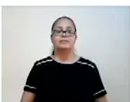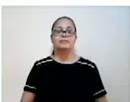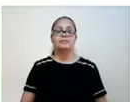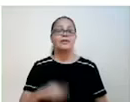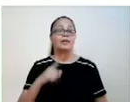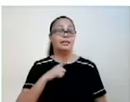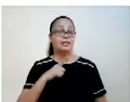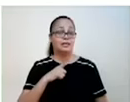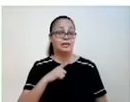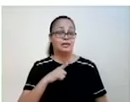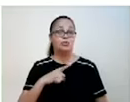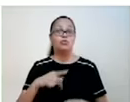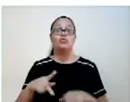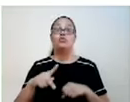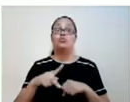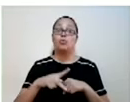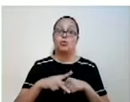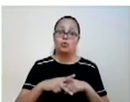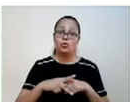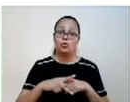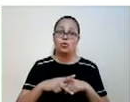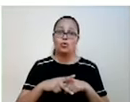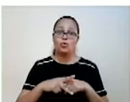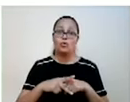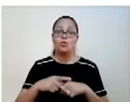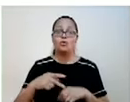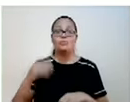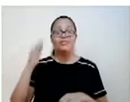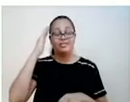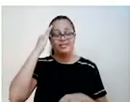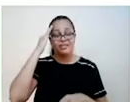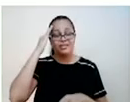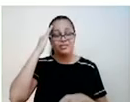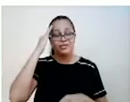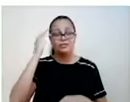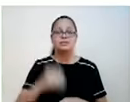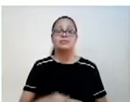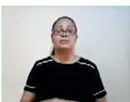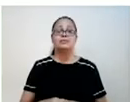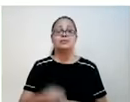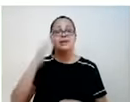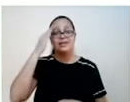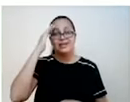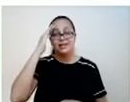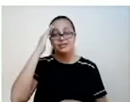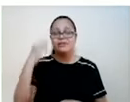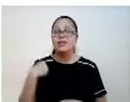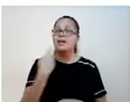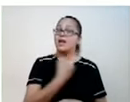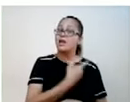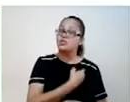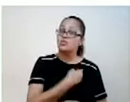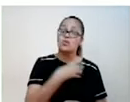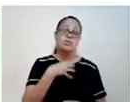São aqueles que refletem a nós mesmos. Veja só. Se eu tenho a palavra I, eu, é uma palavra